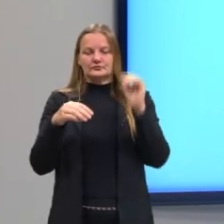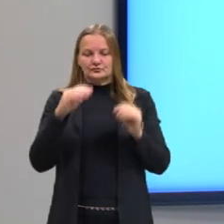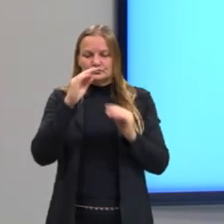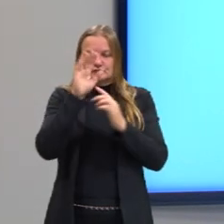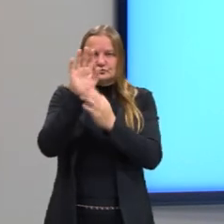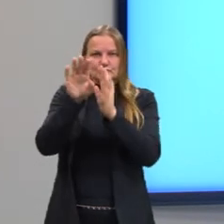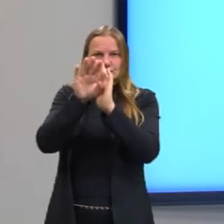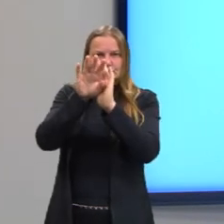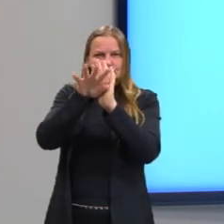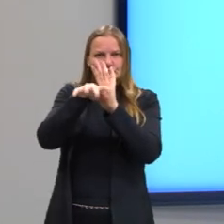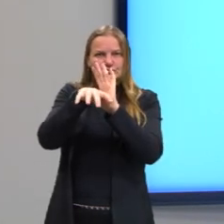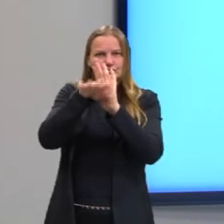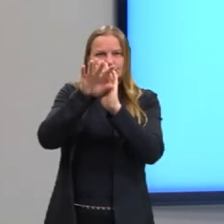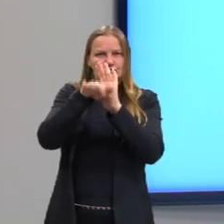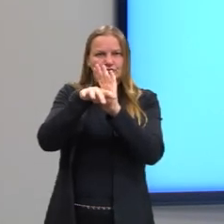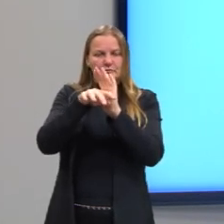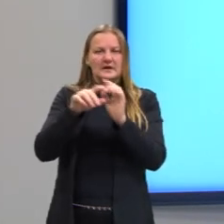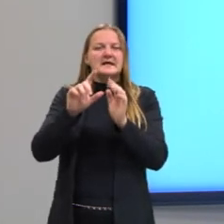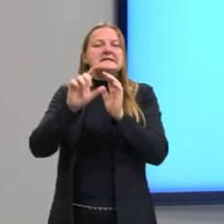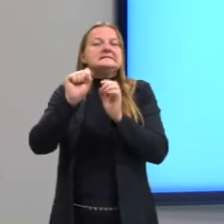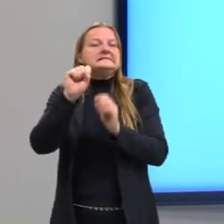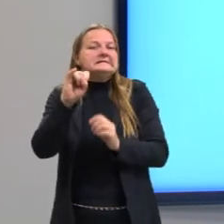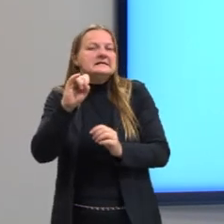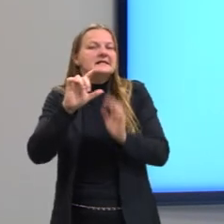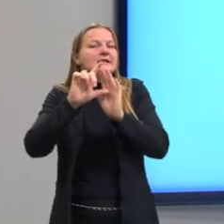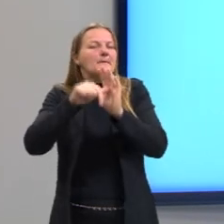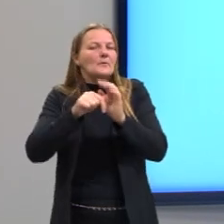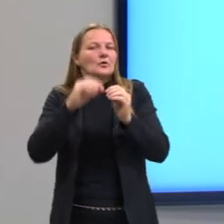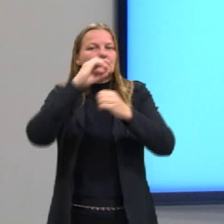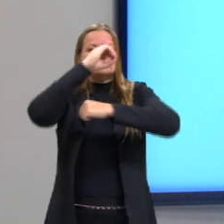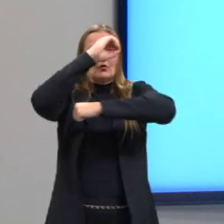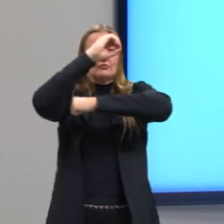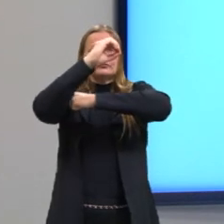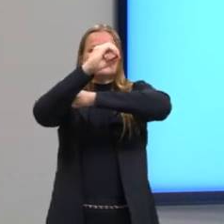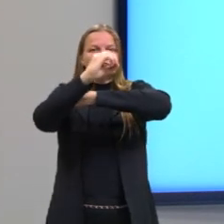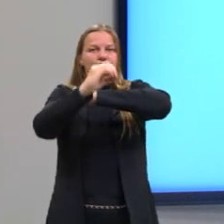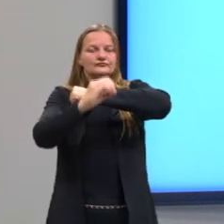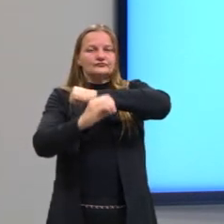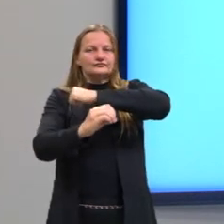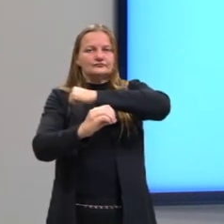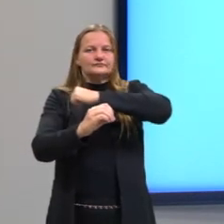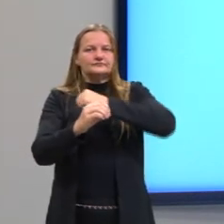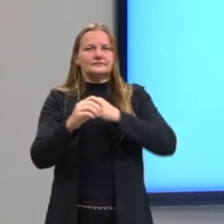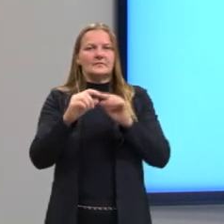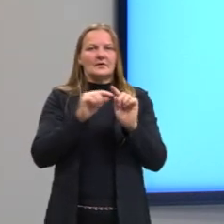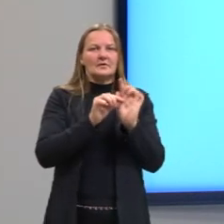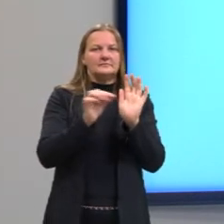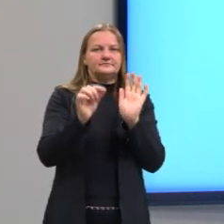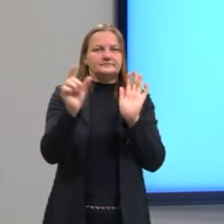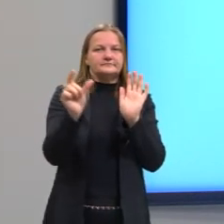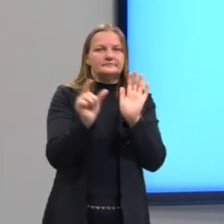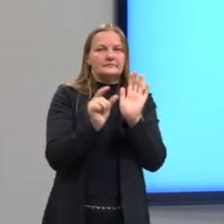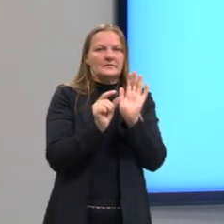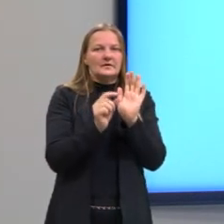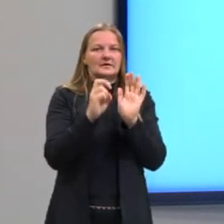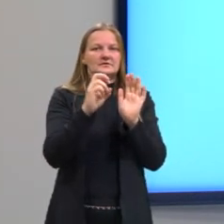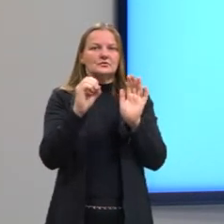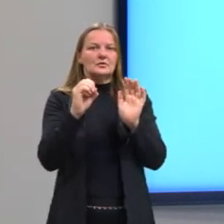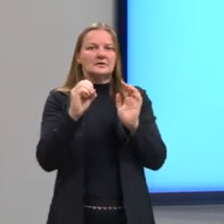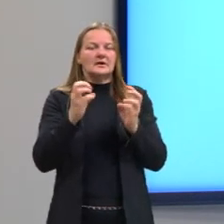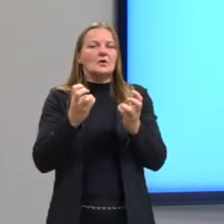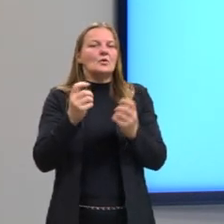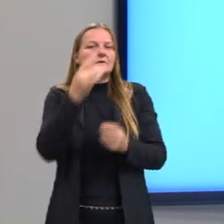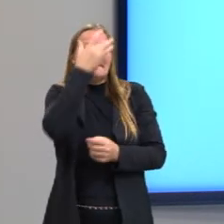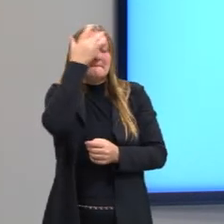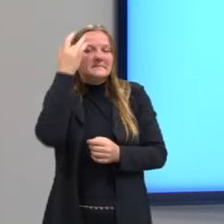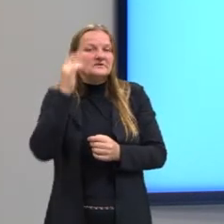Se, mais tarde, a sombra do poste diminuir 50cm, a sombra da pessoa passa a medir e